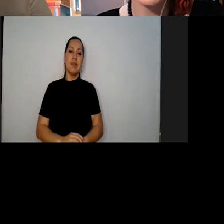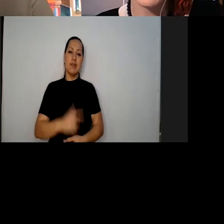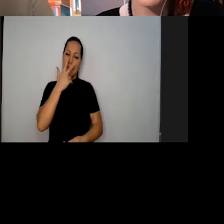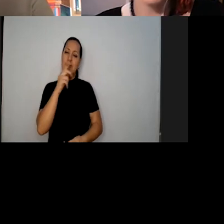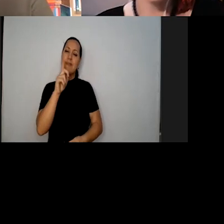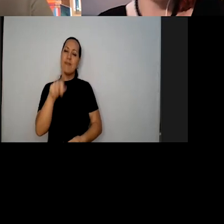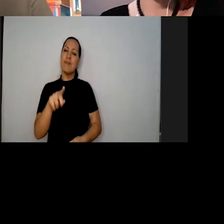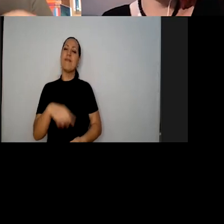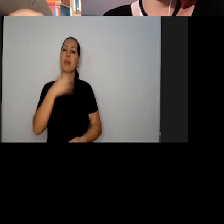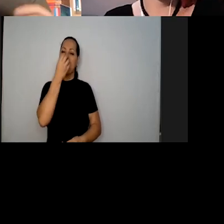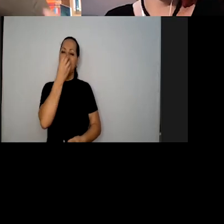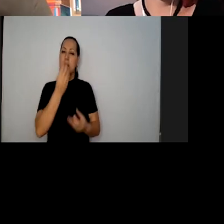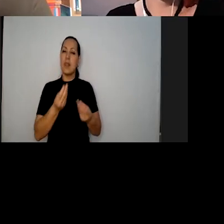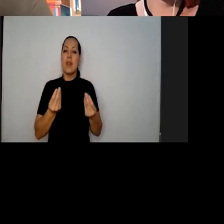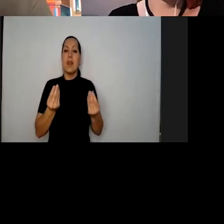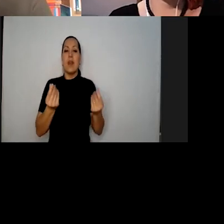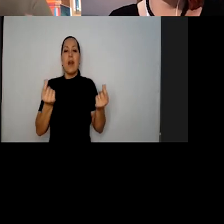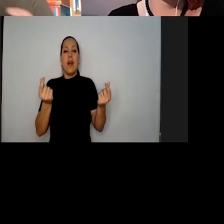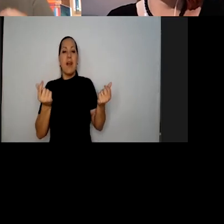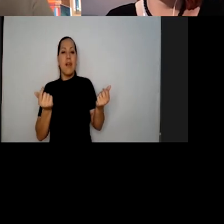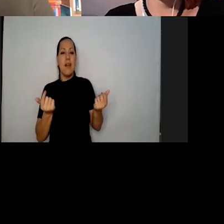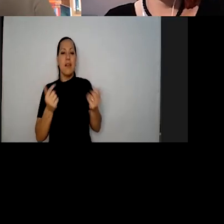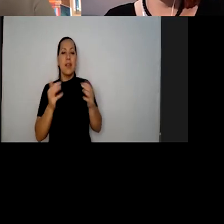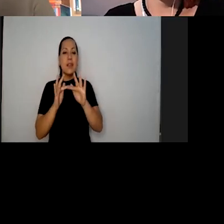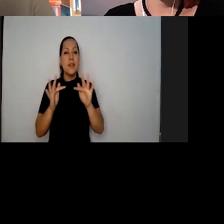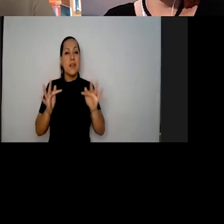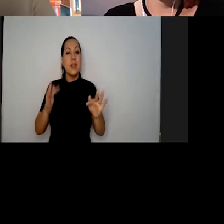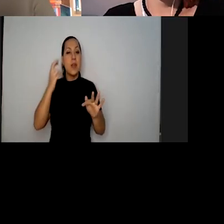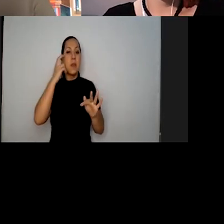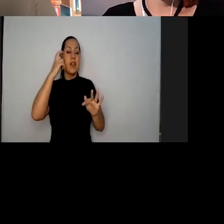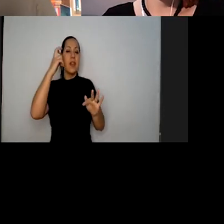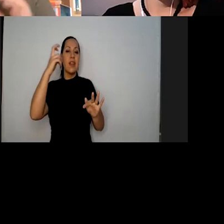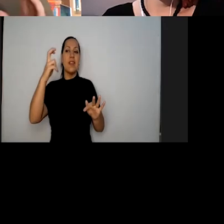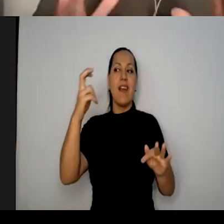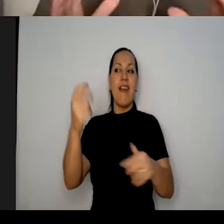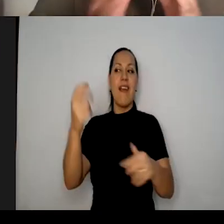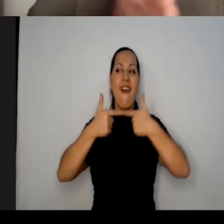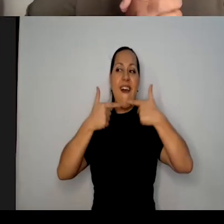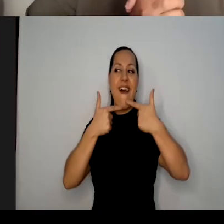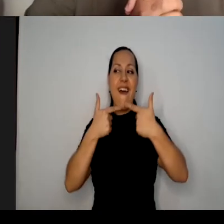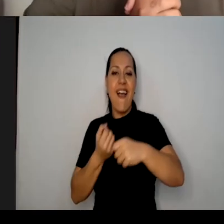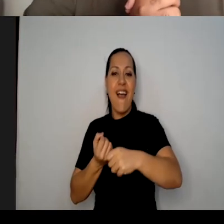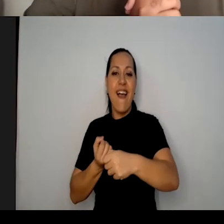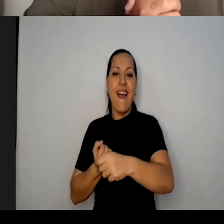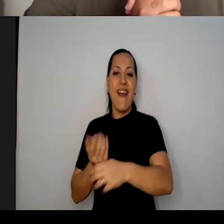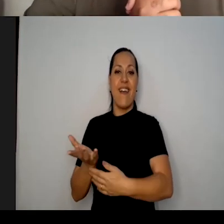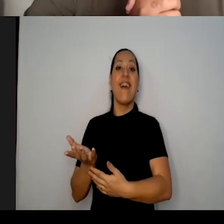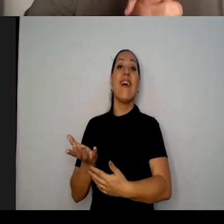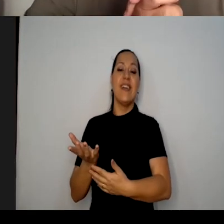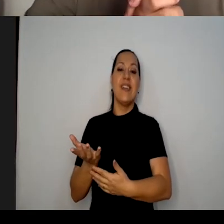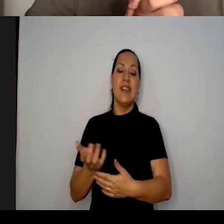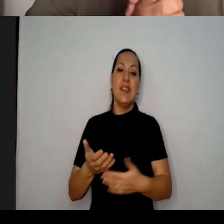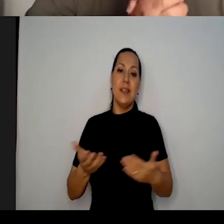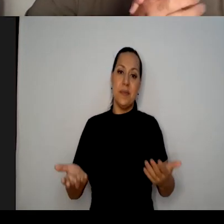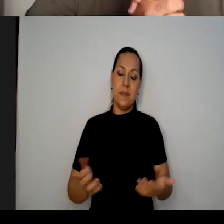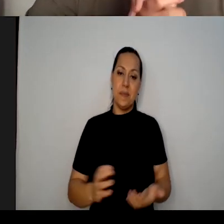Com delicadeza e com inteligência. Mais que nunca, a gente está vivendo um